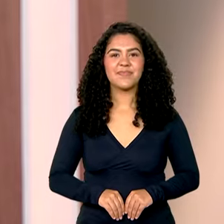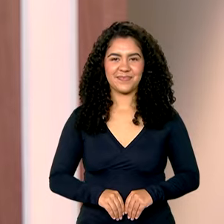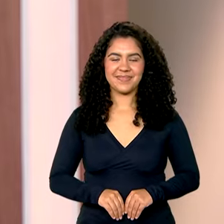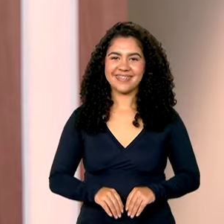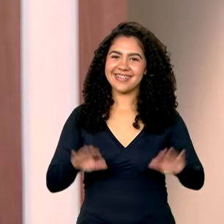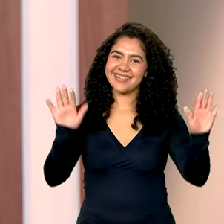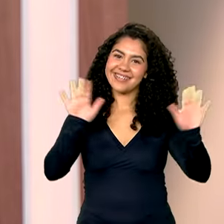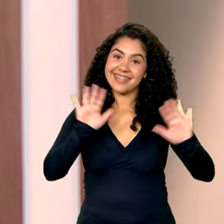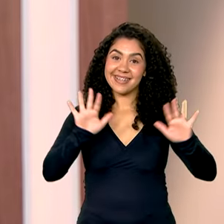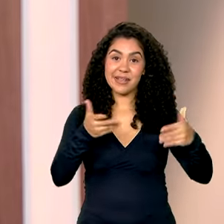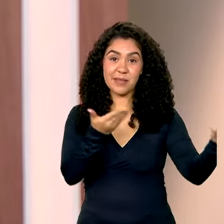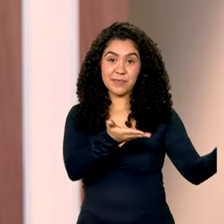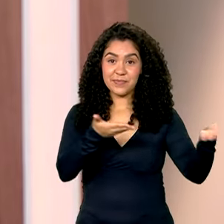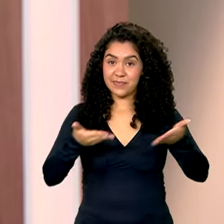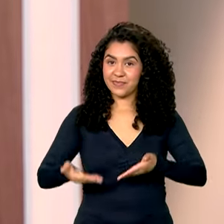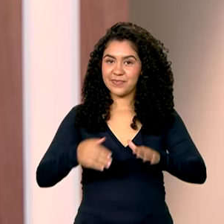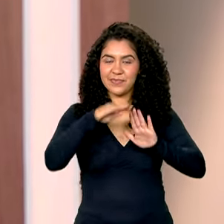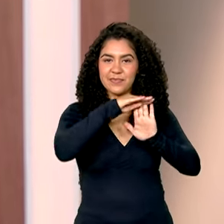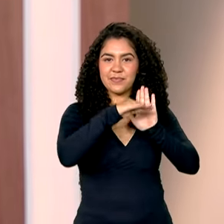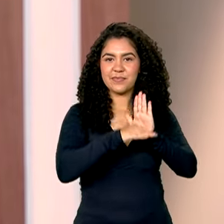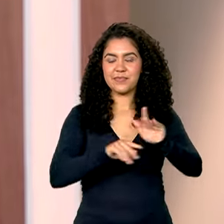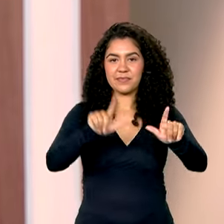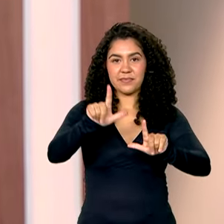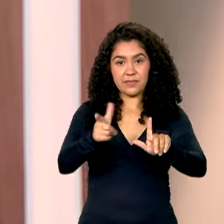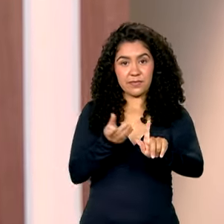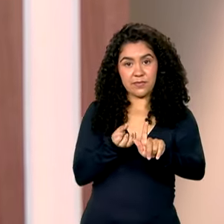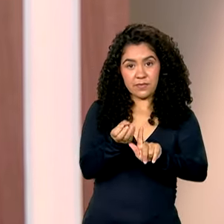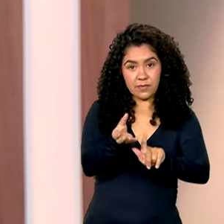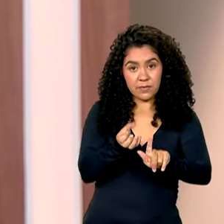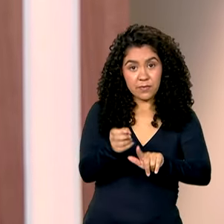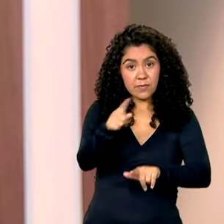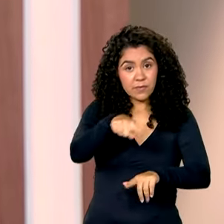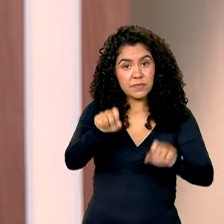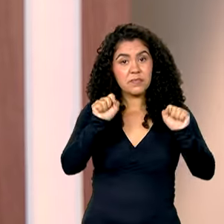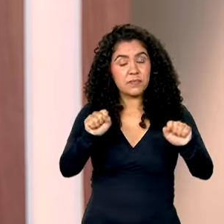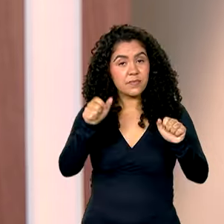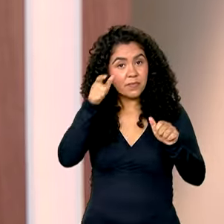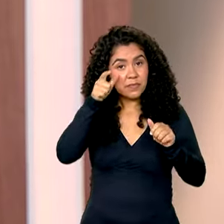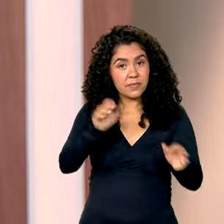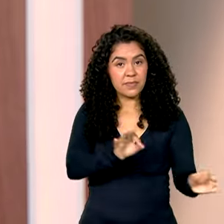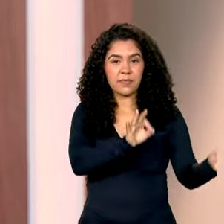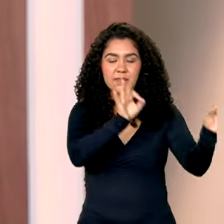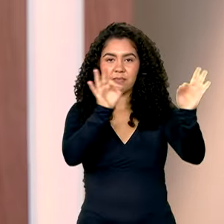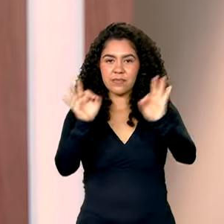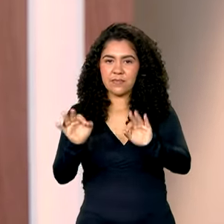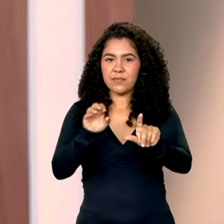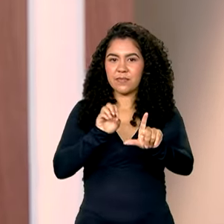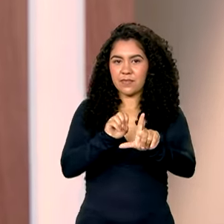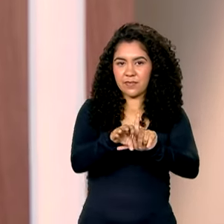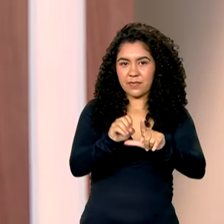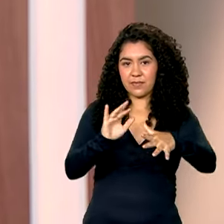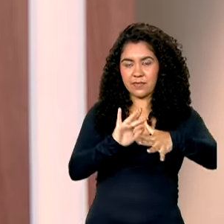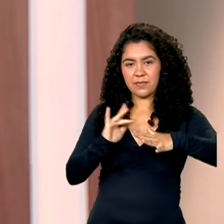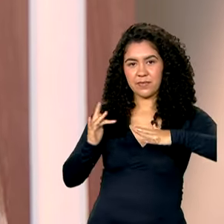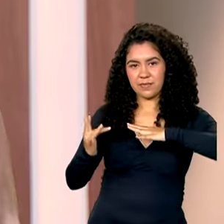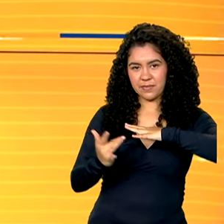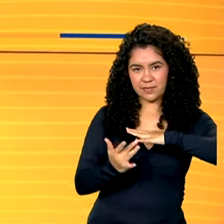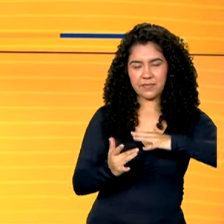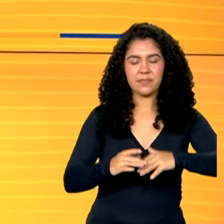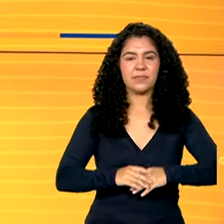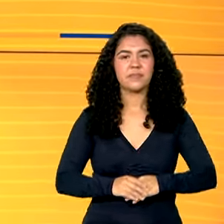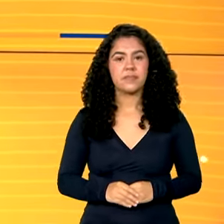Olá, seja muito bem-vindo ao canal GOV. Lembrando que você pode nos acompanhar também ao vivo pelas nossas redes sociais.